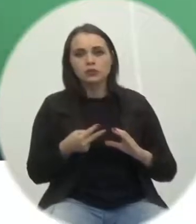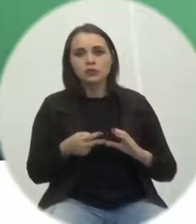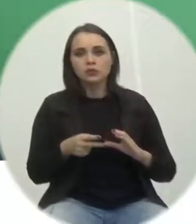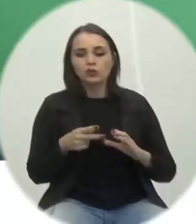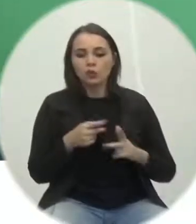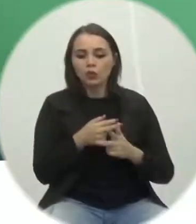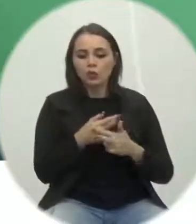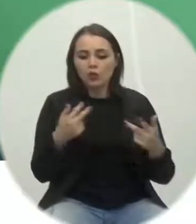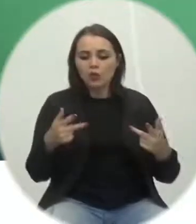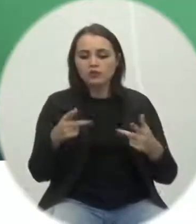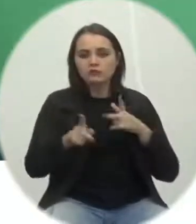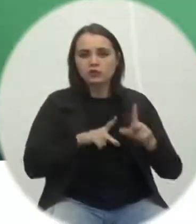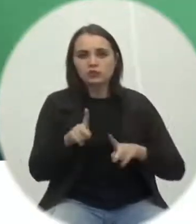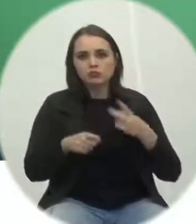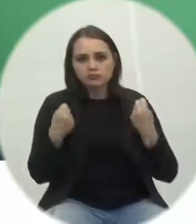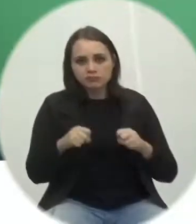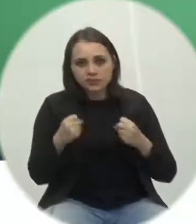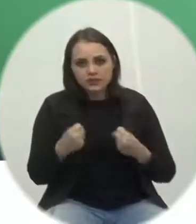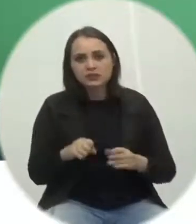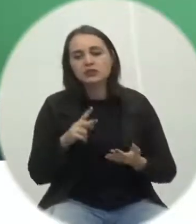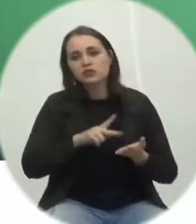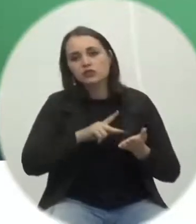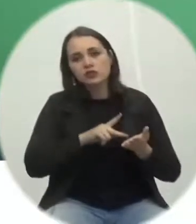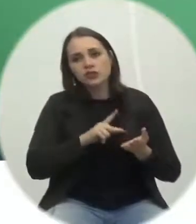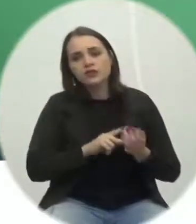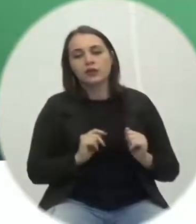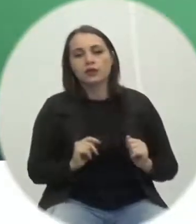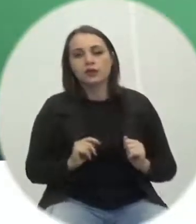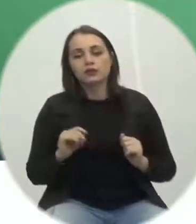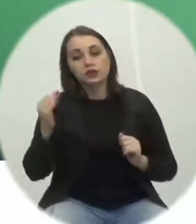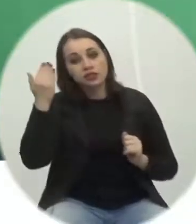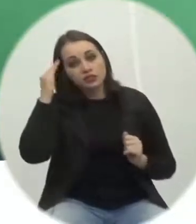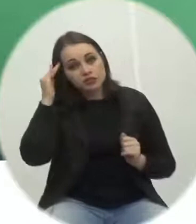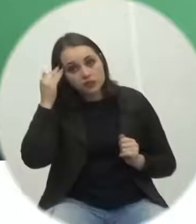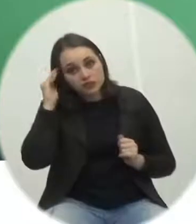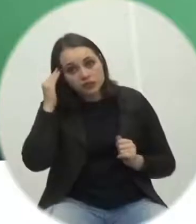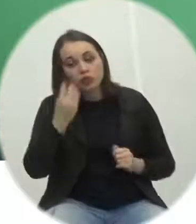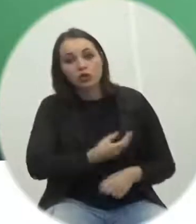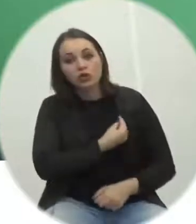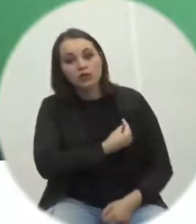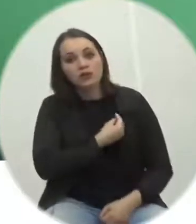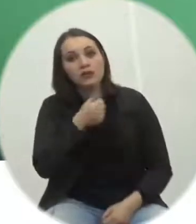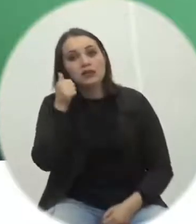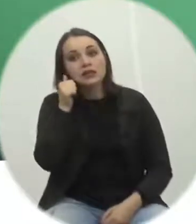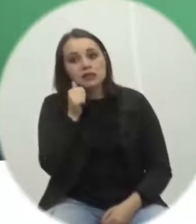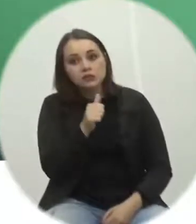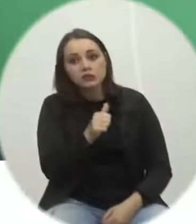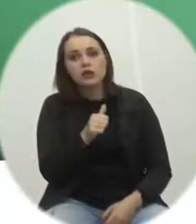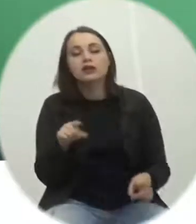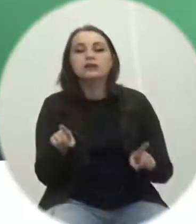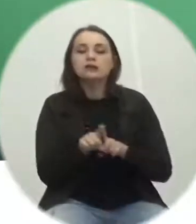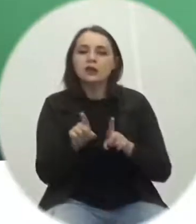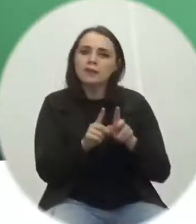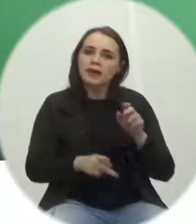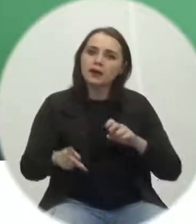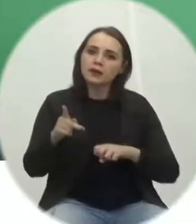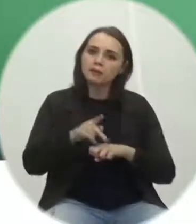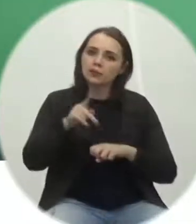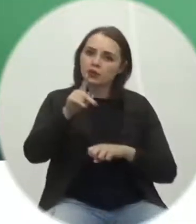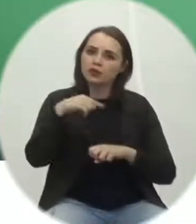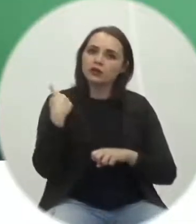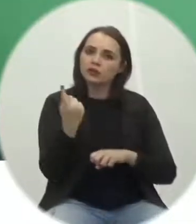necessidade pública e por uma necessidade de compreensão da vida das mulheres ser também prioridade para o nosso